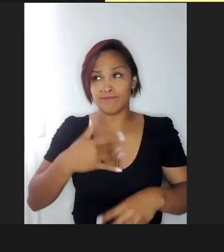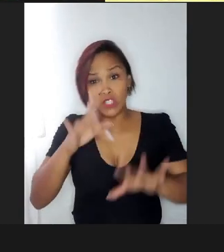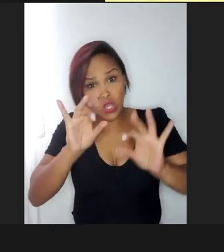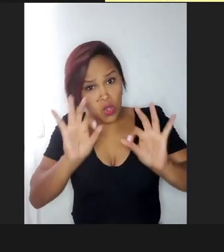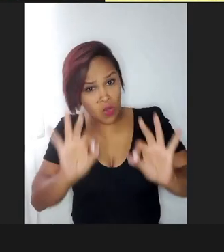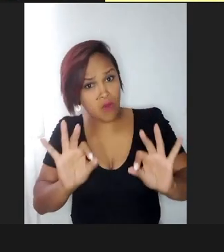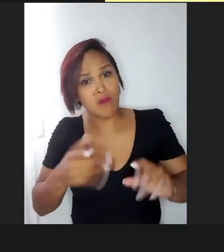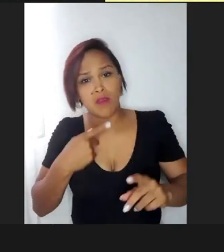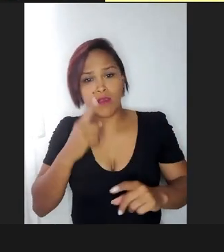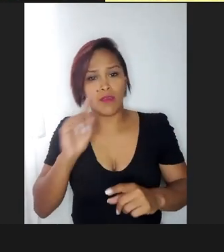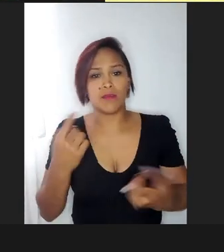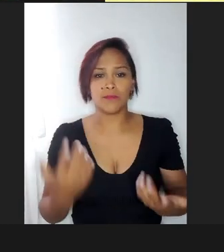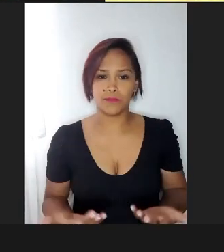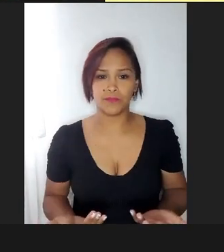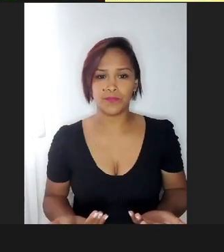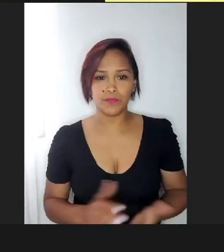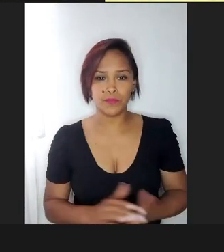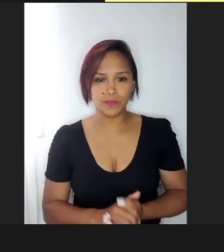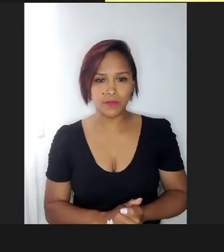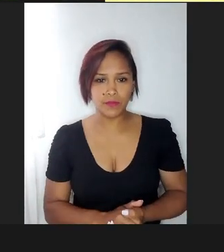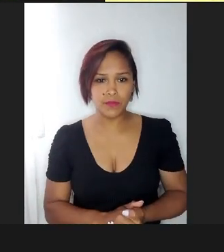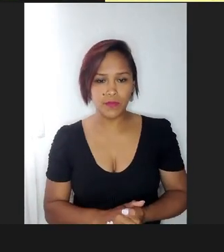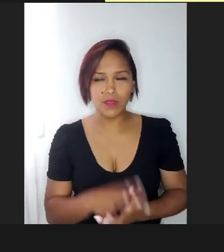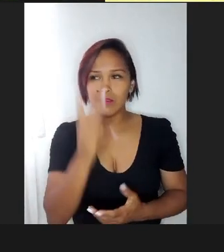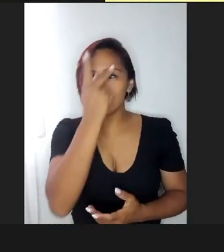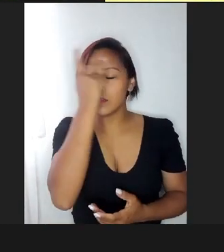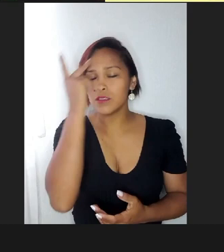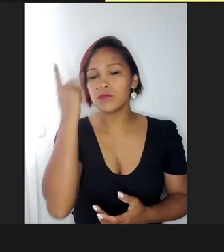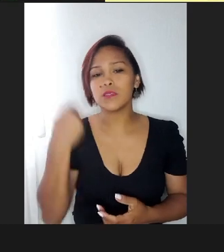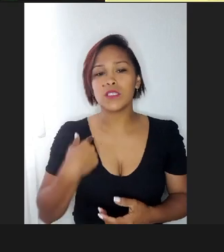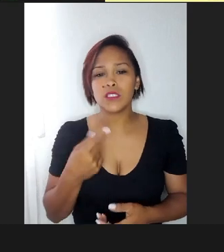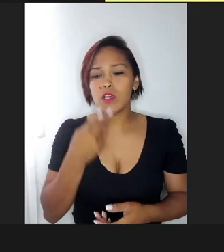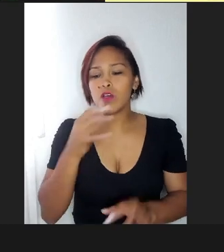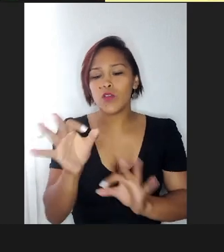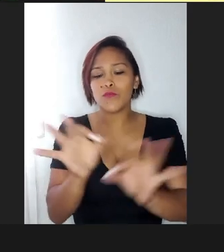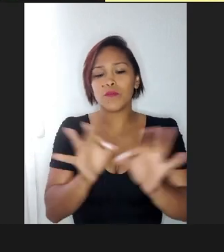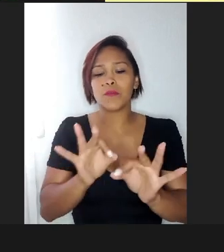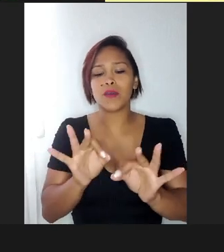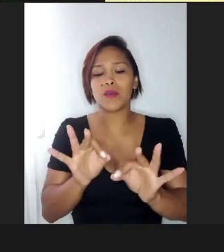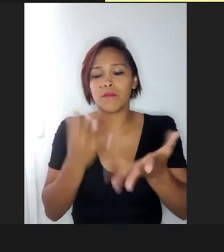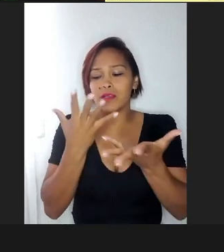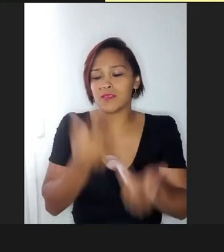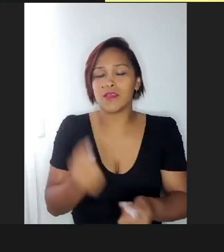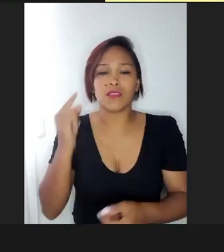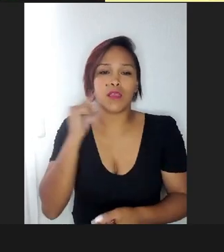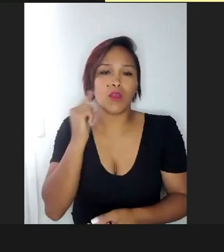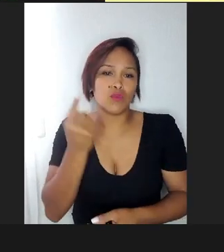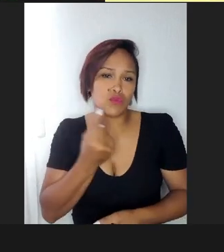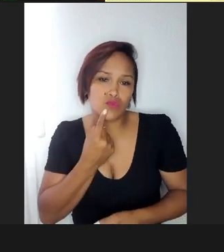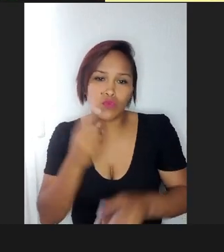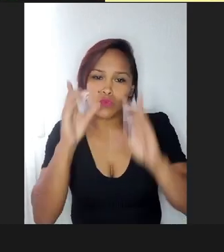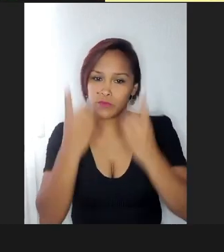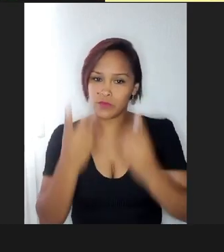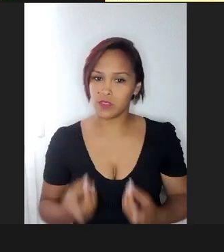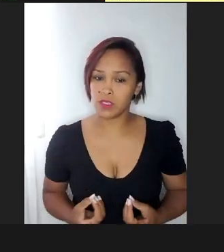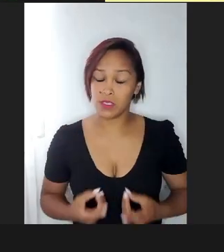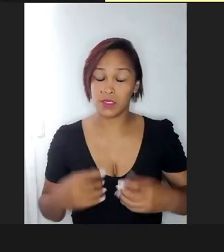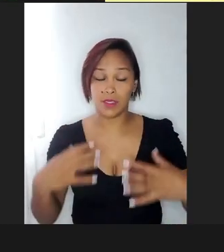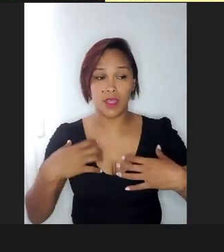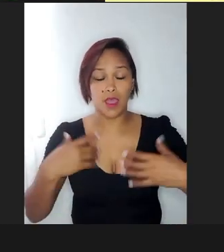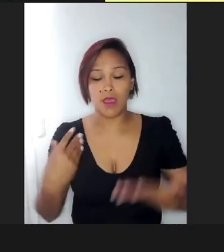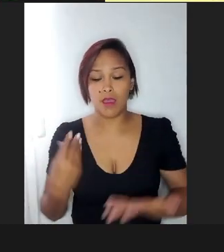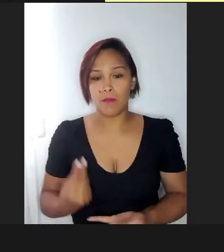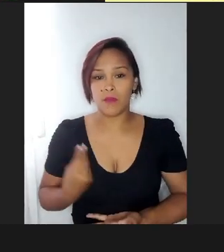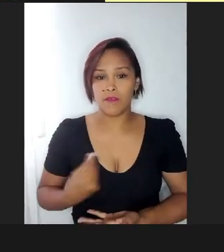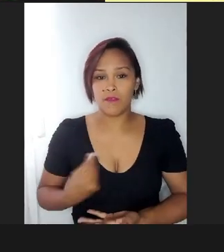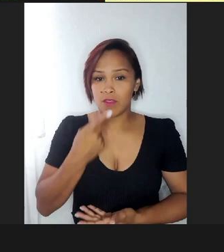então as pessoas não foram preparadas pra isso, e aí eu me deparei com uma situação, gente, que eu queria falar um